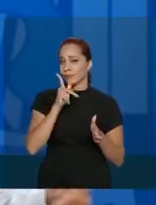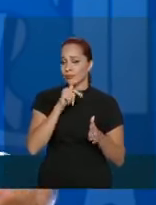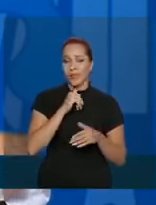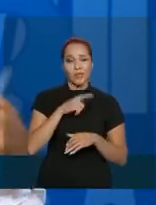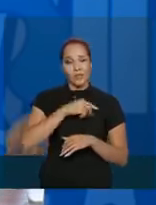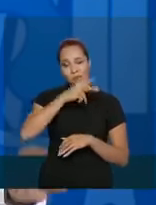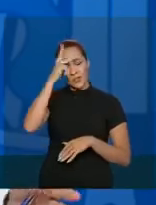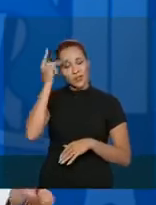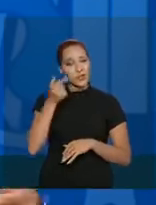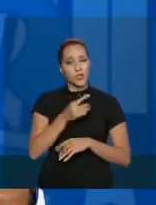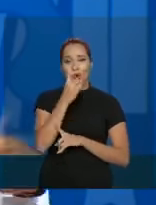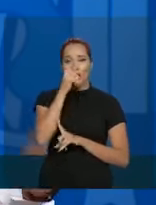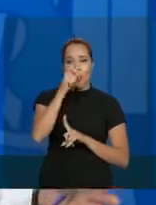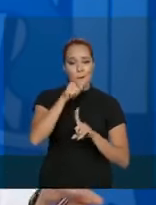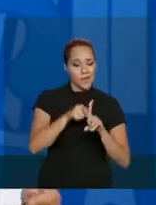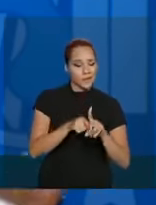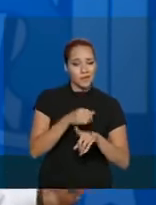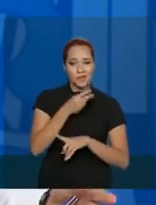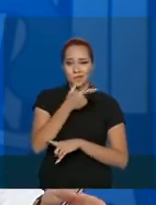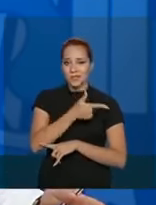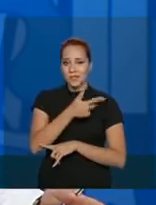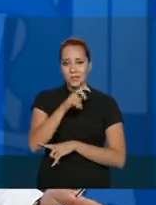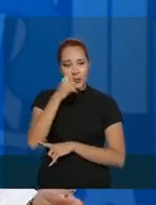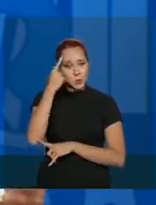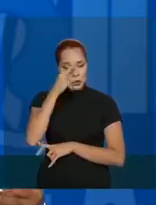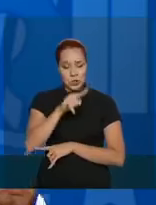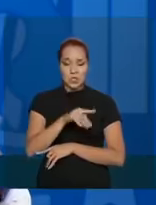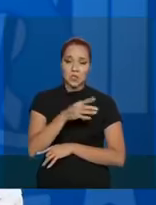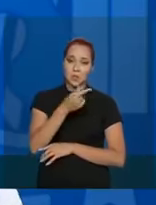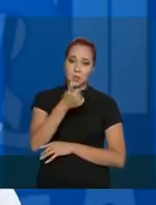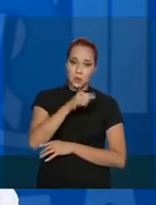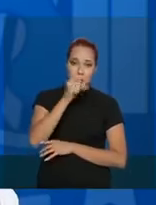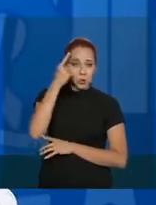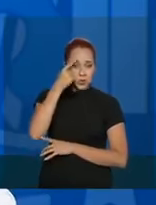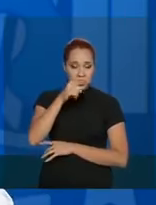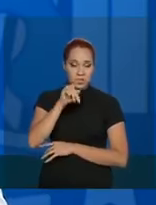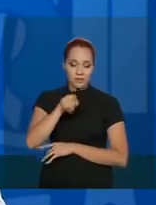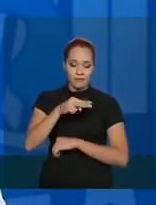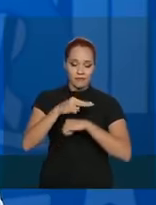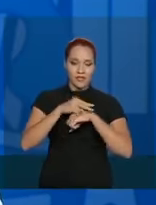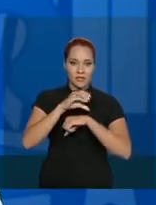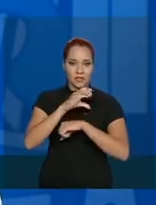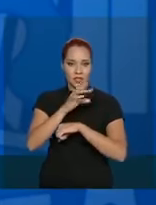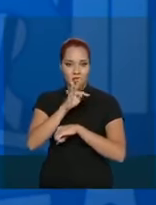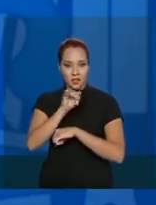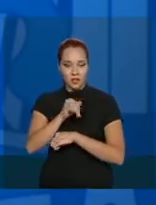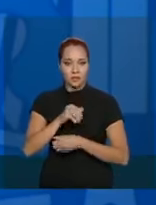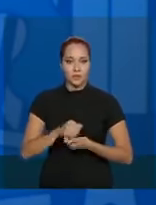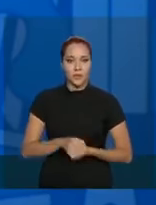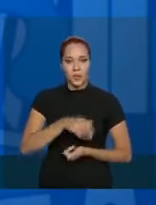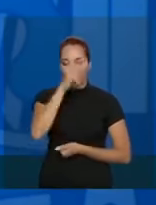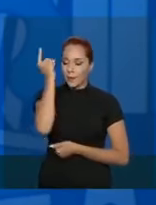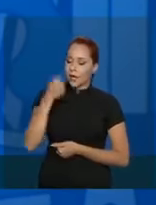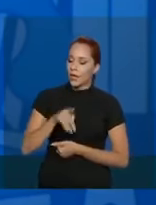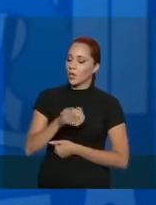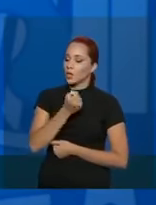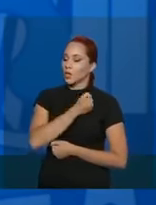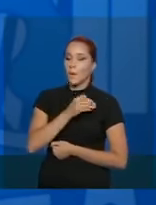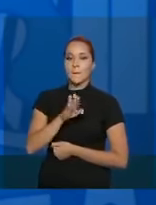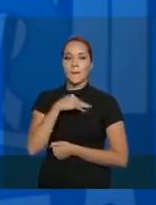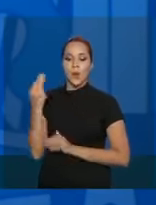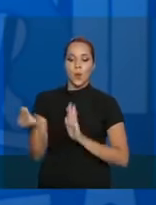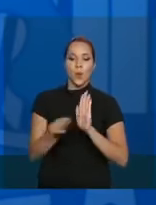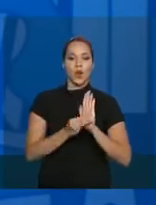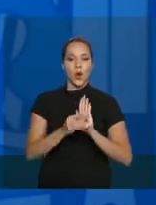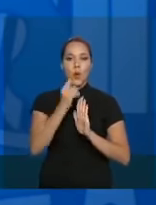com um mês de CTI, com 25 dias, com 20, com 18. Essa coisa de você pegar o óbito e colocá-lo como um